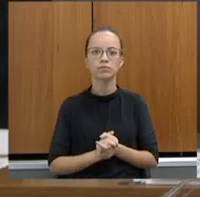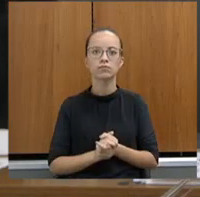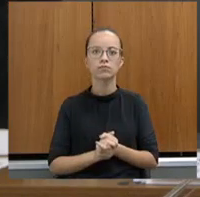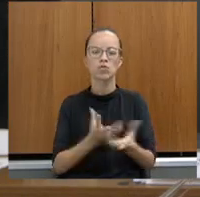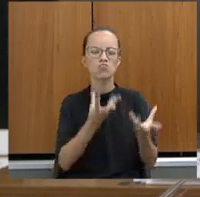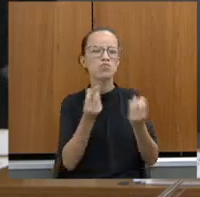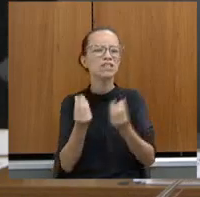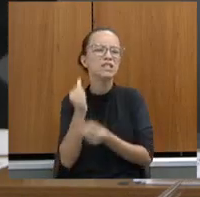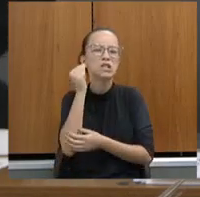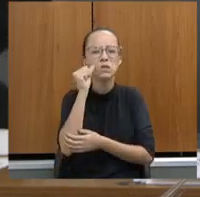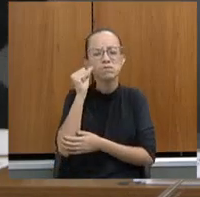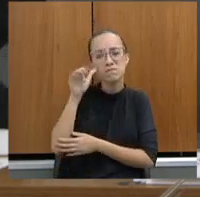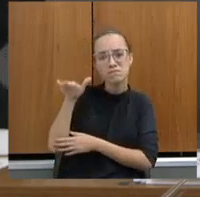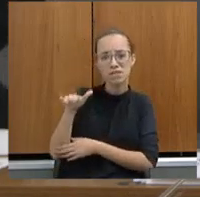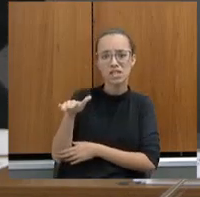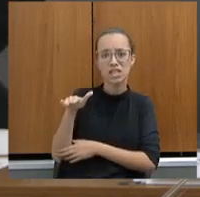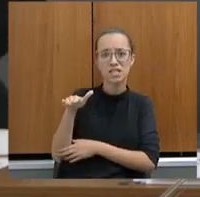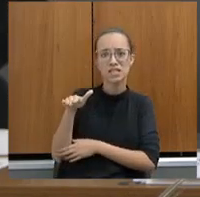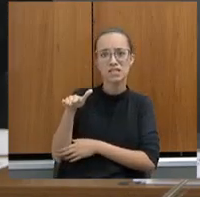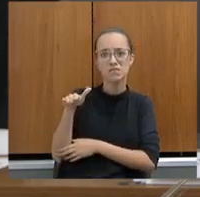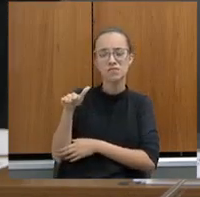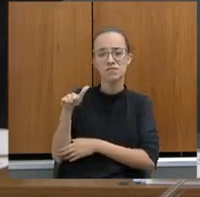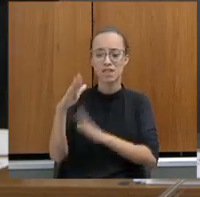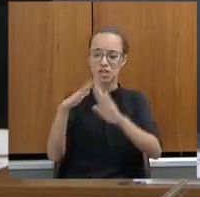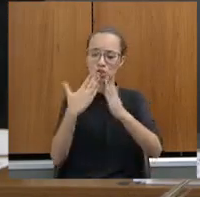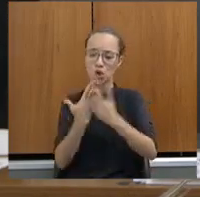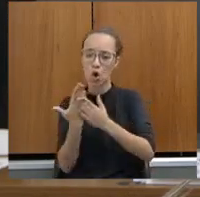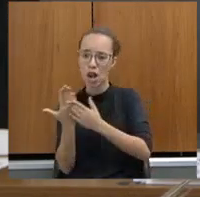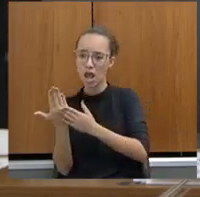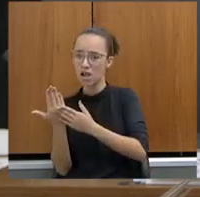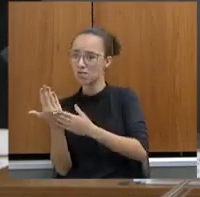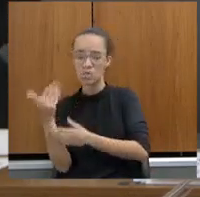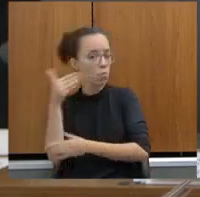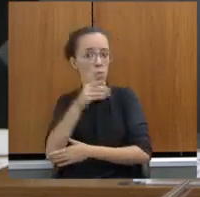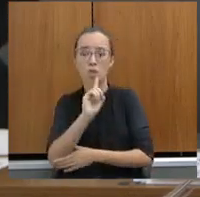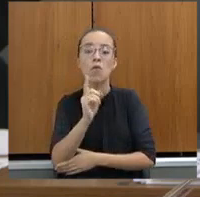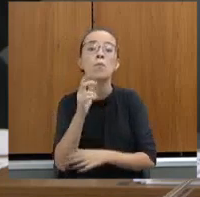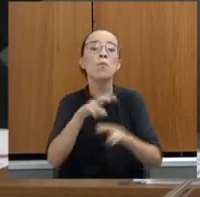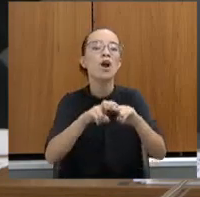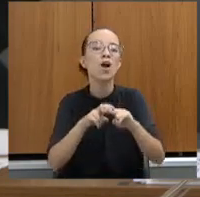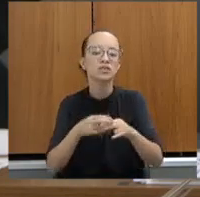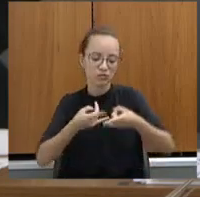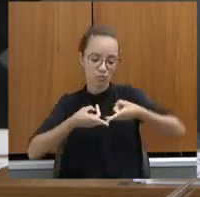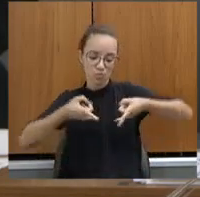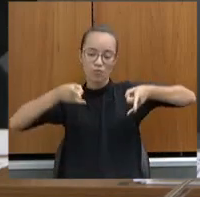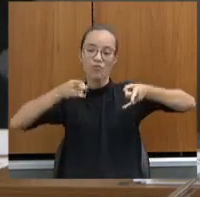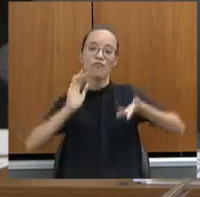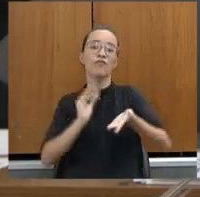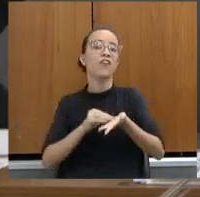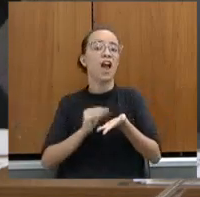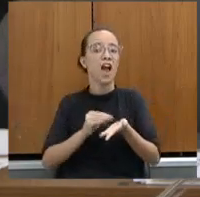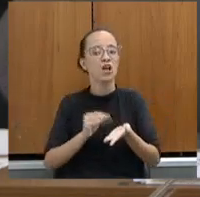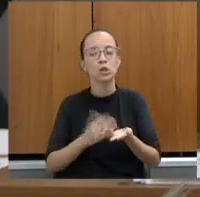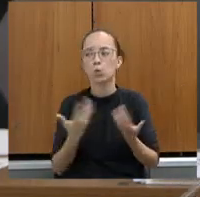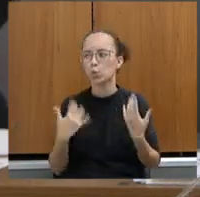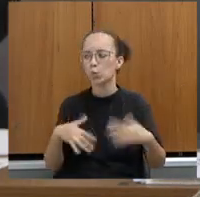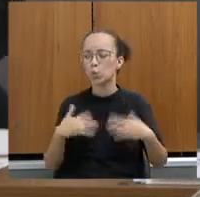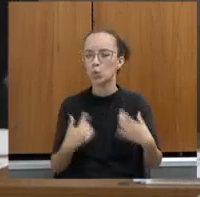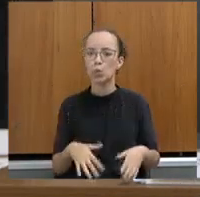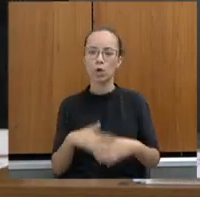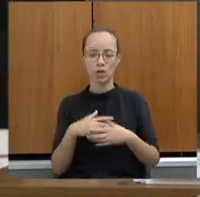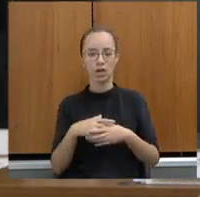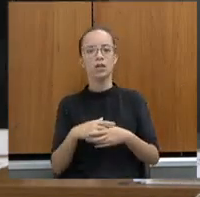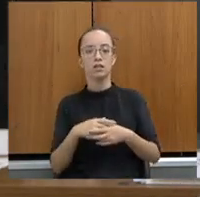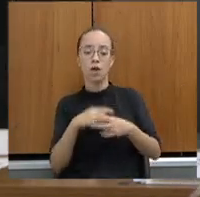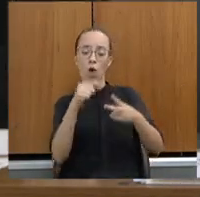Muitas meninas deixam de ir às escolas públicas por falta de absorvente. O índice de ausência é uma coisa, assim, assustadora. Então, as duas